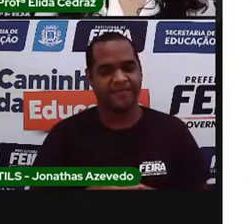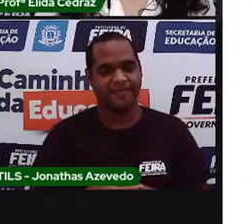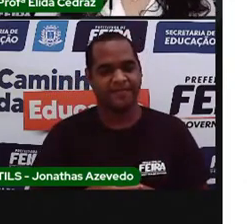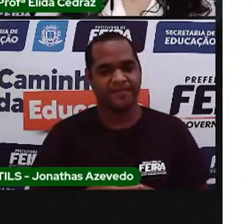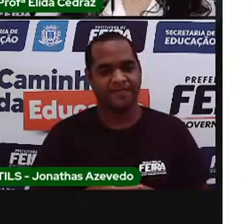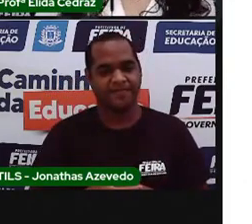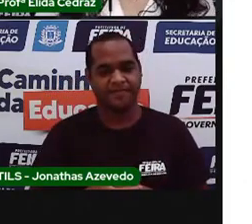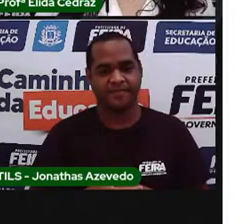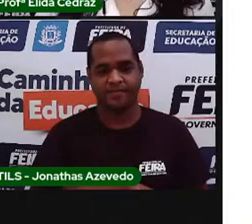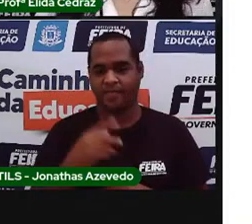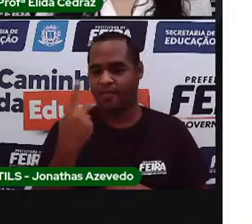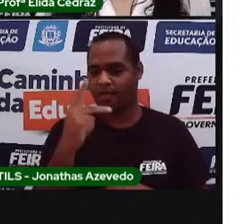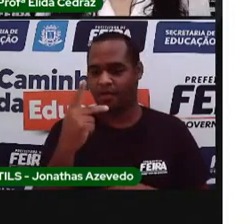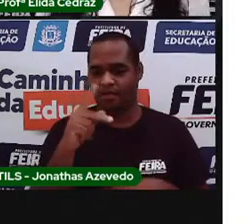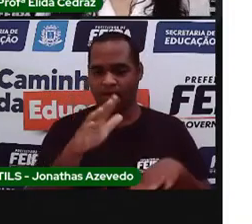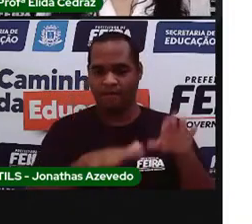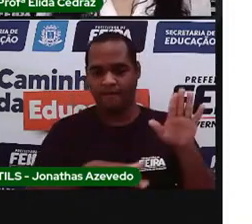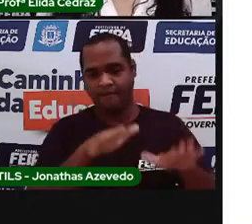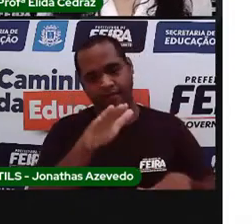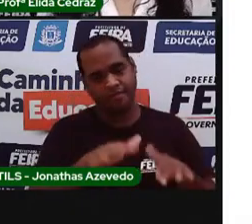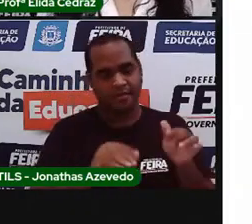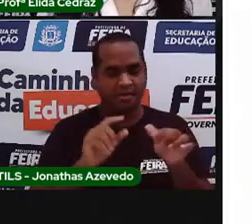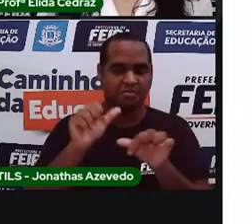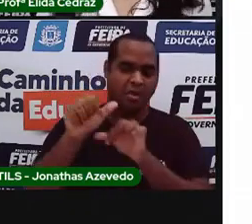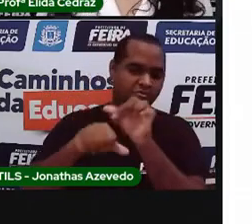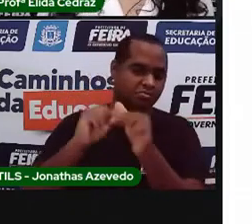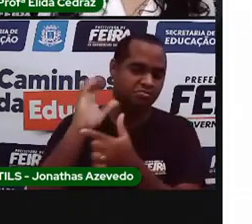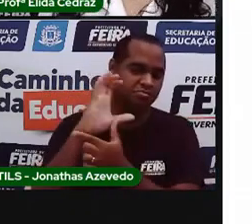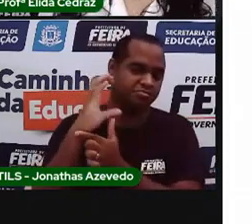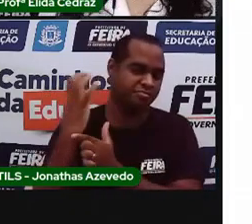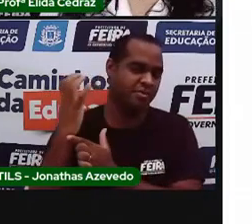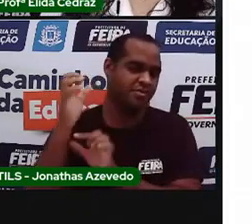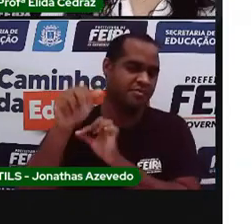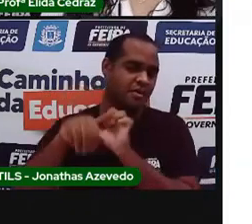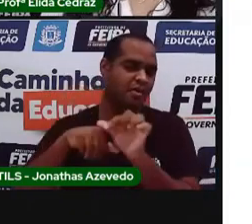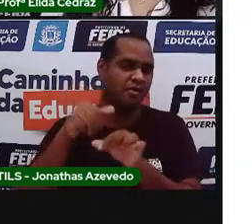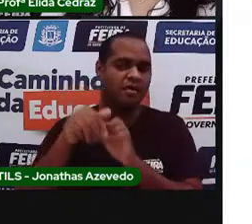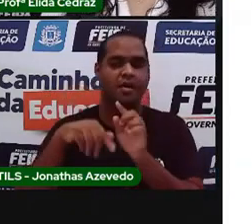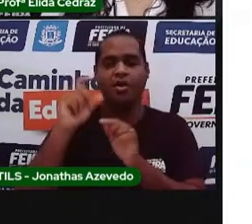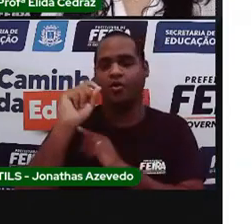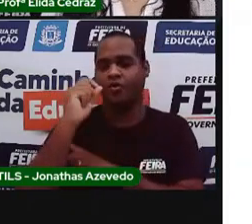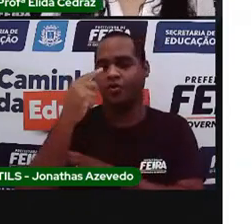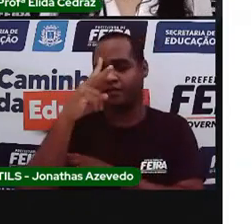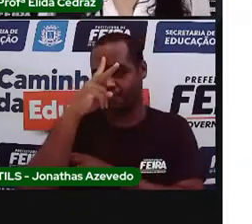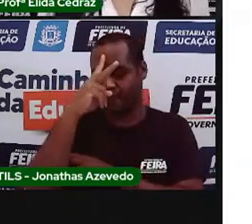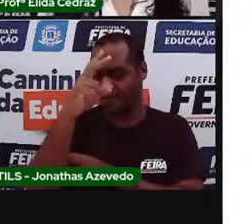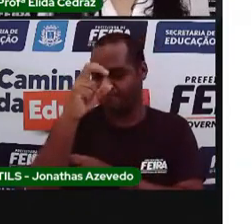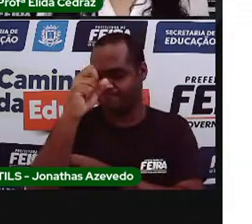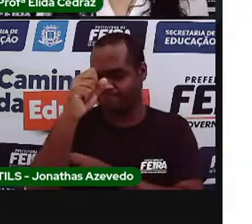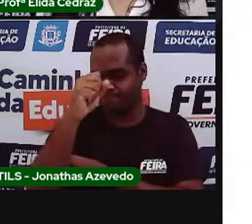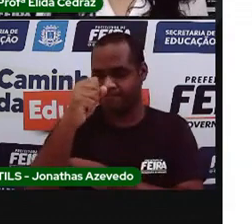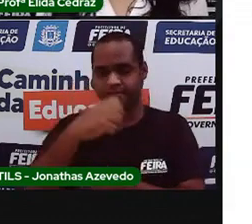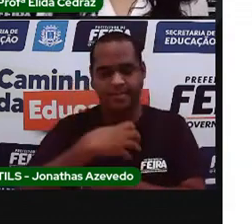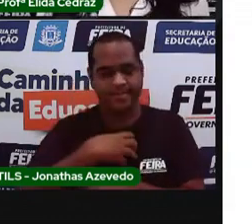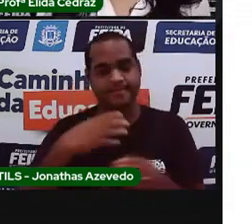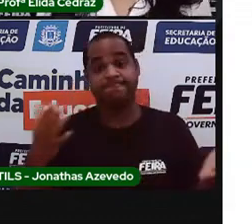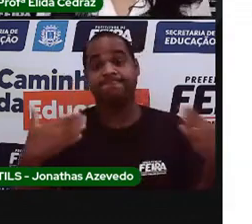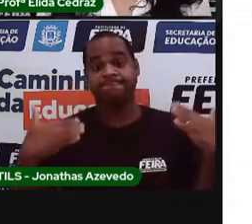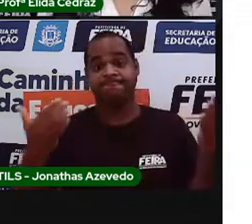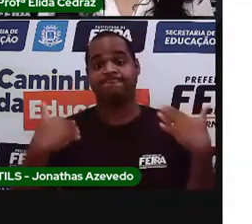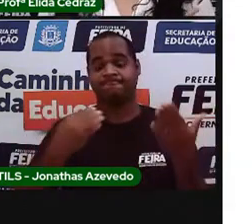O tempo varia, o clima muda, né? Quando tá sol forte, a gente sente muito calor.